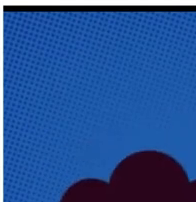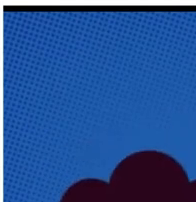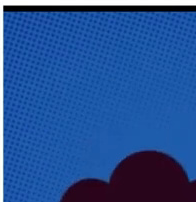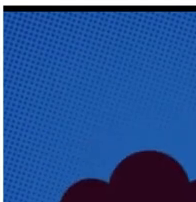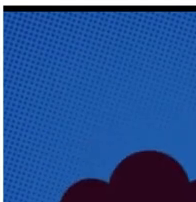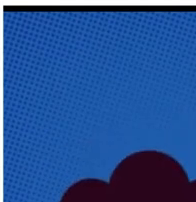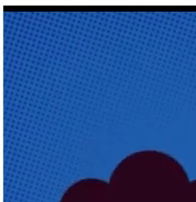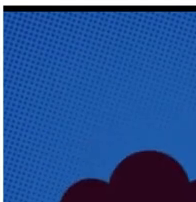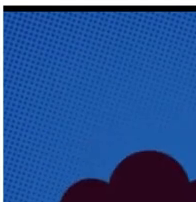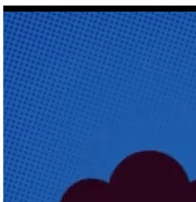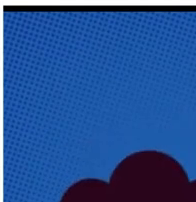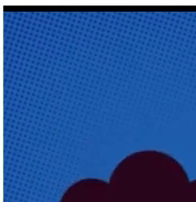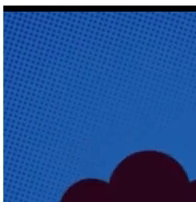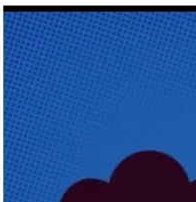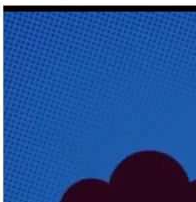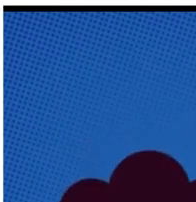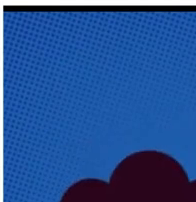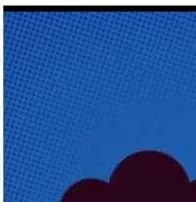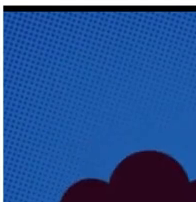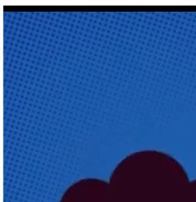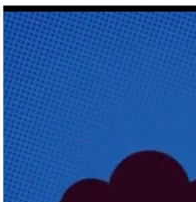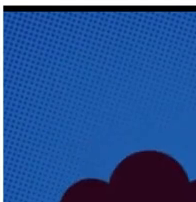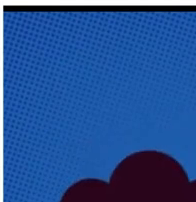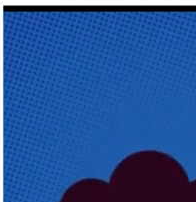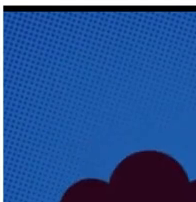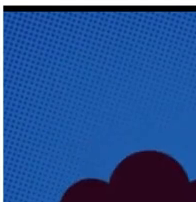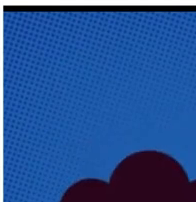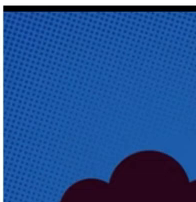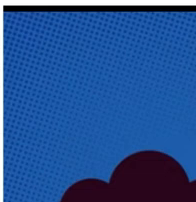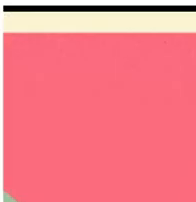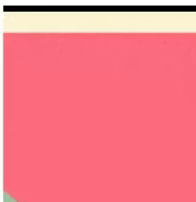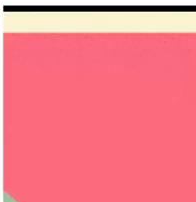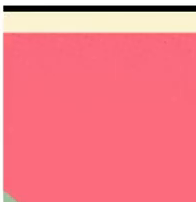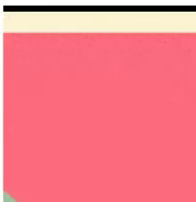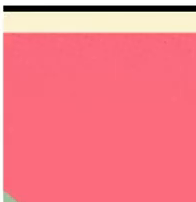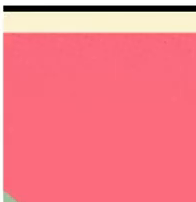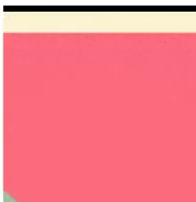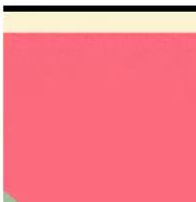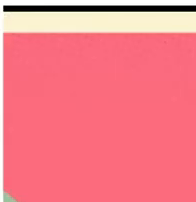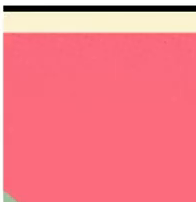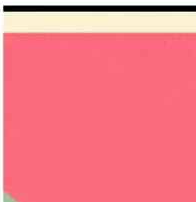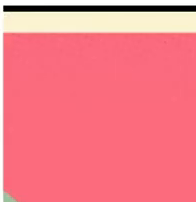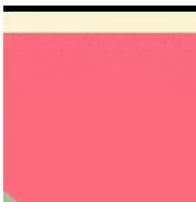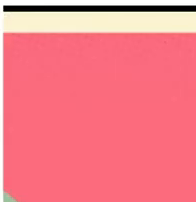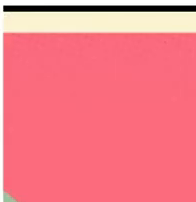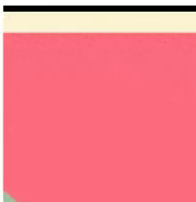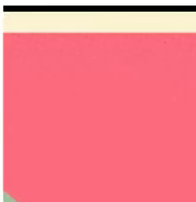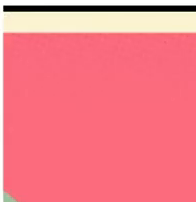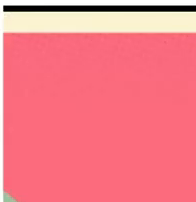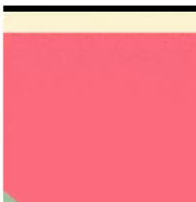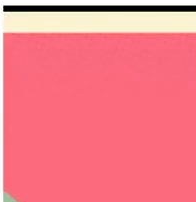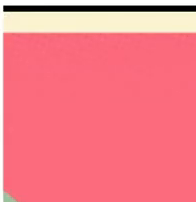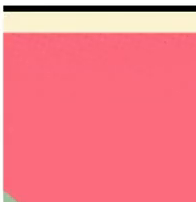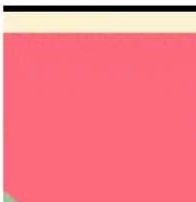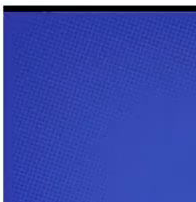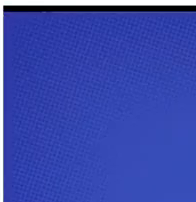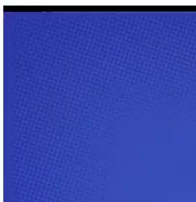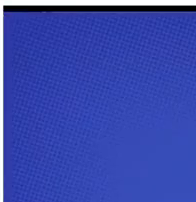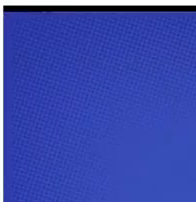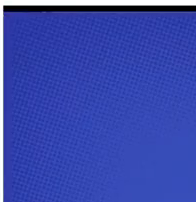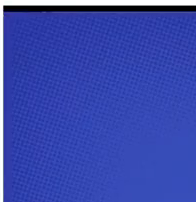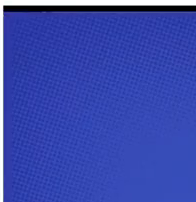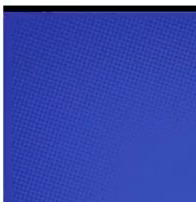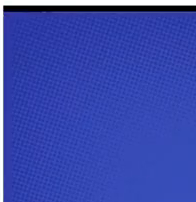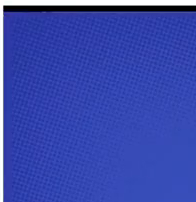mulatos. E da mistura dos negros com os índios surgiram os cafusos. Anos depois chegaram os italianos, alemães, japoneses